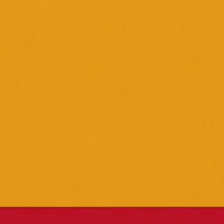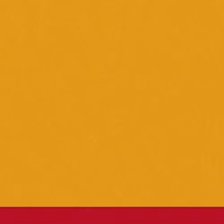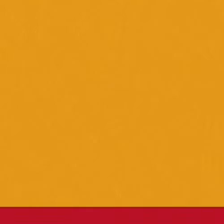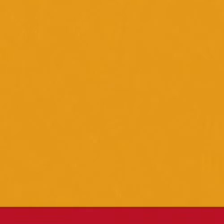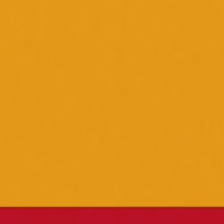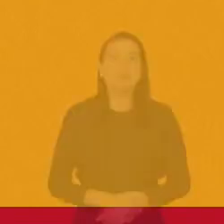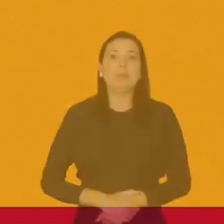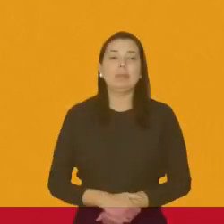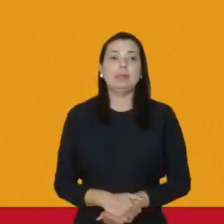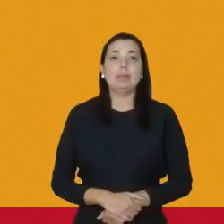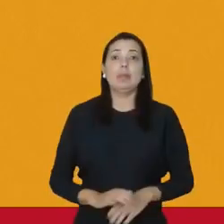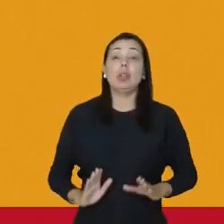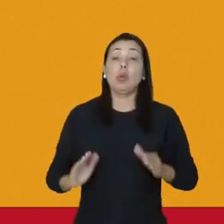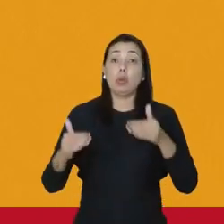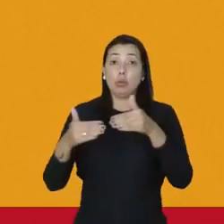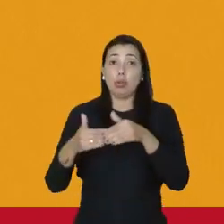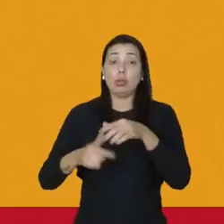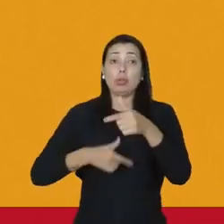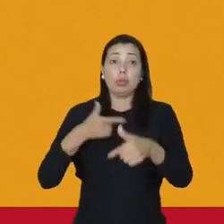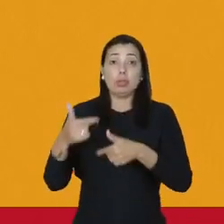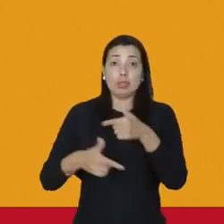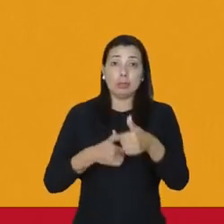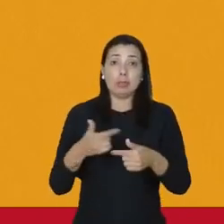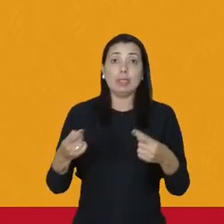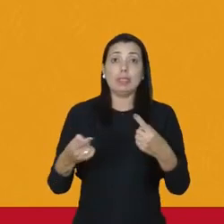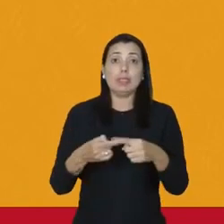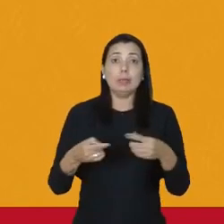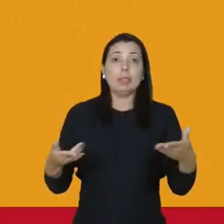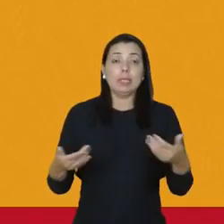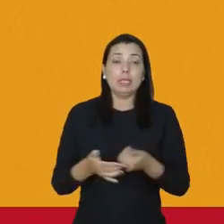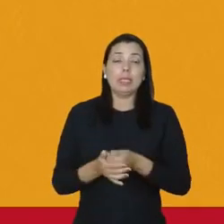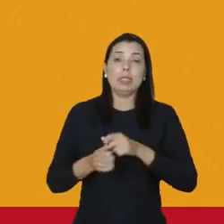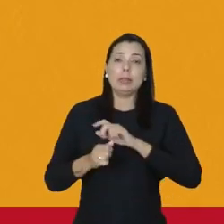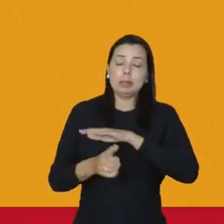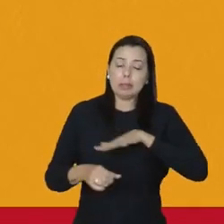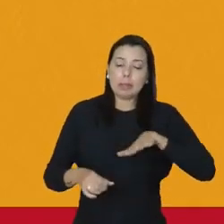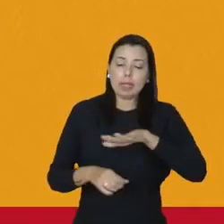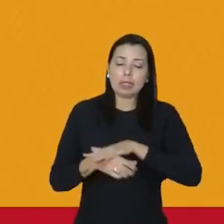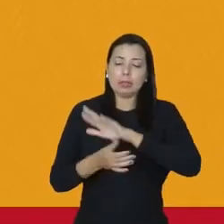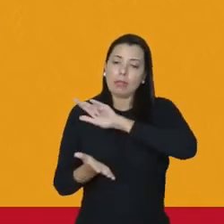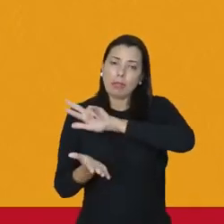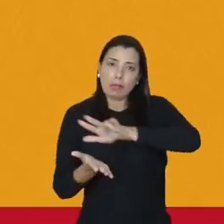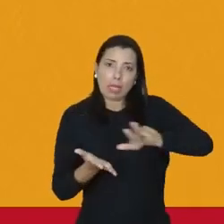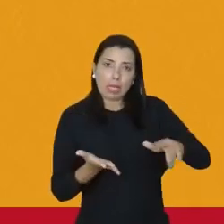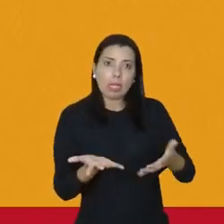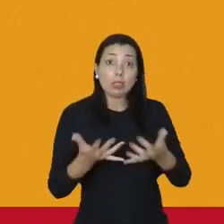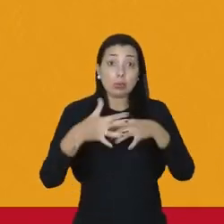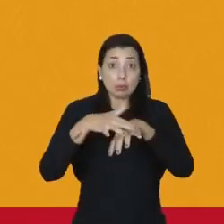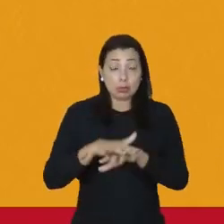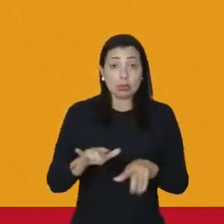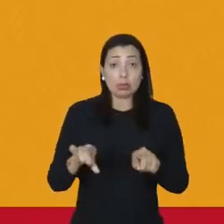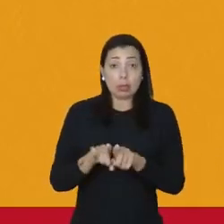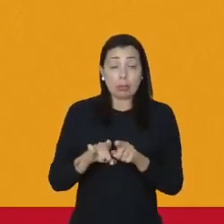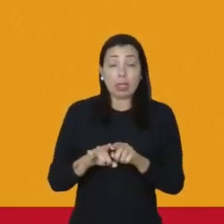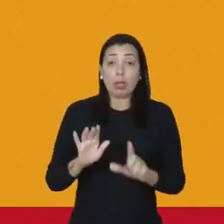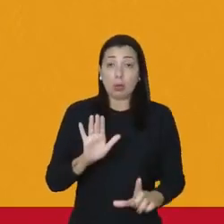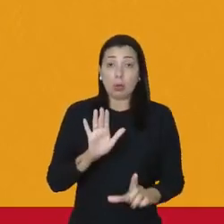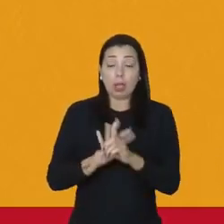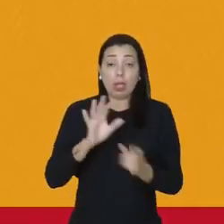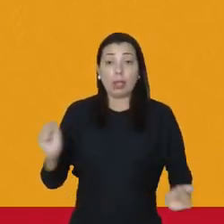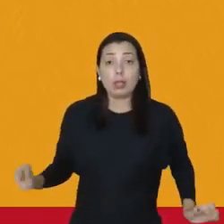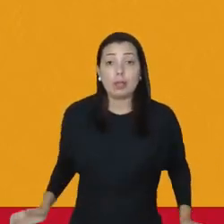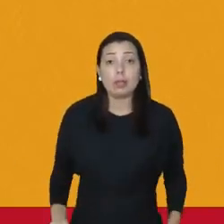O foco dessa ação foi fazer das cidades espaços mais diversos e inclusivos, com leis e